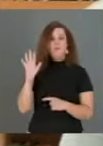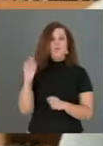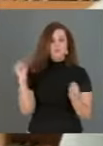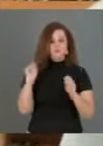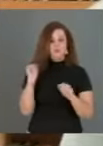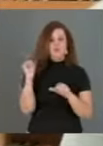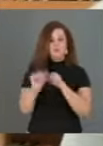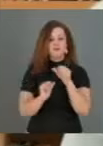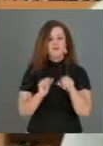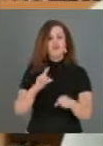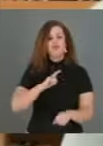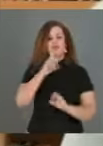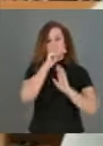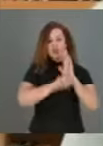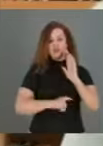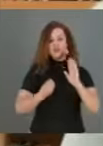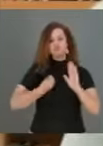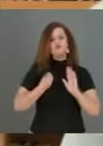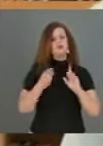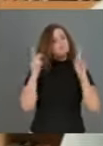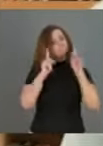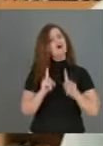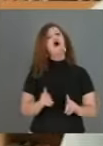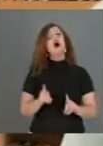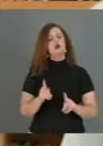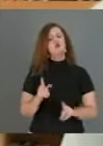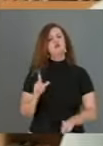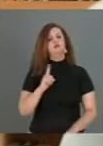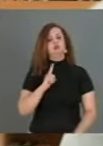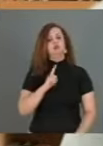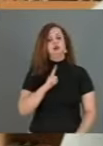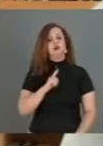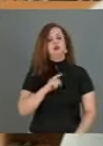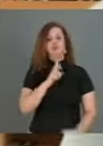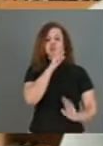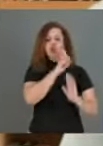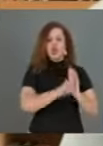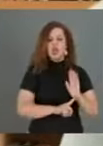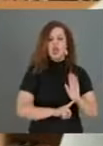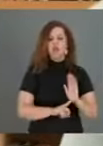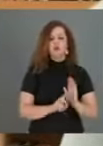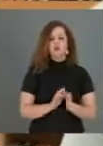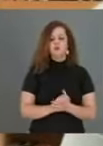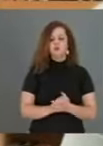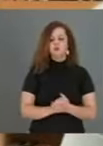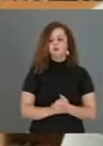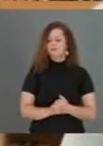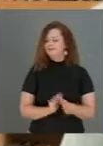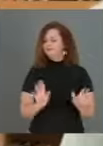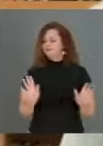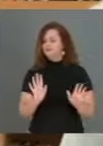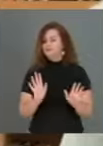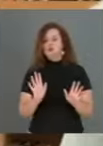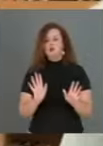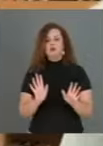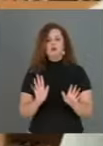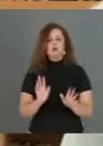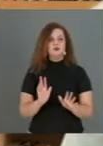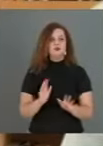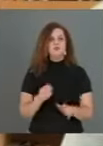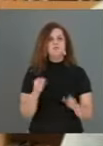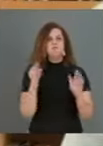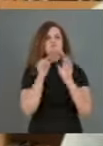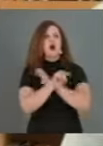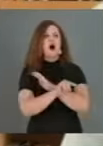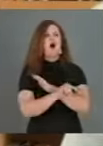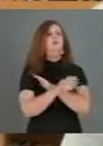direito de viver em paz. Temos direito de repudiar, de contestar a política